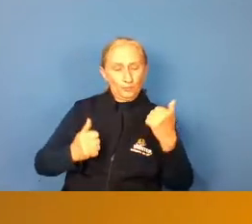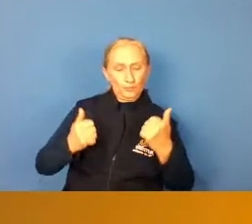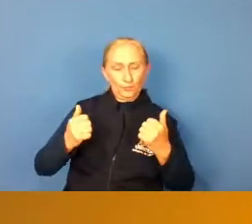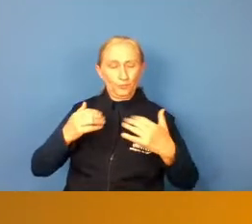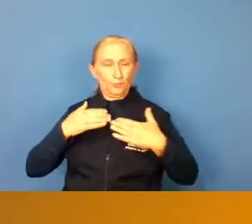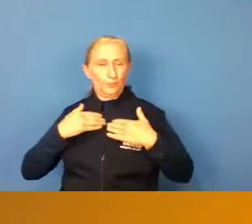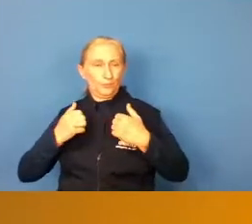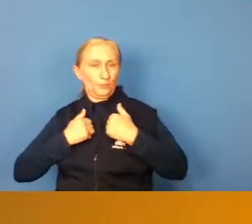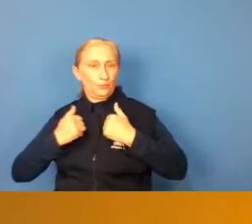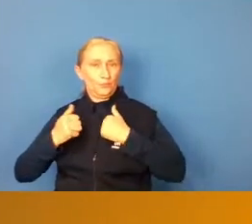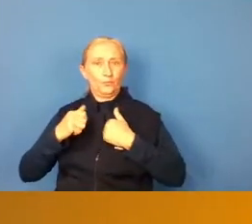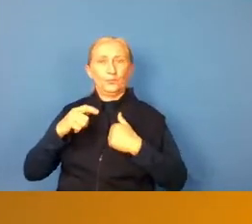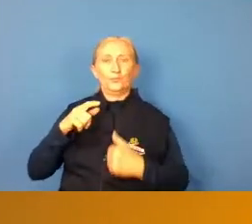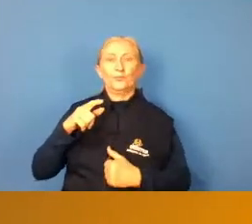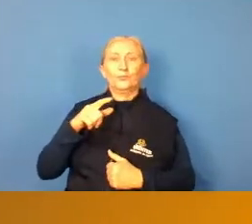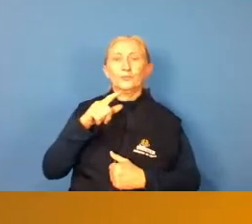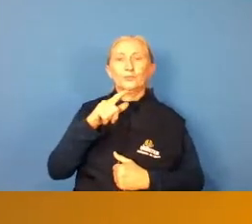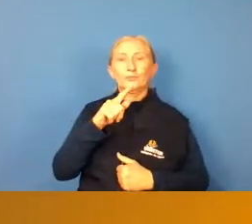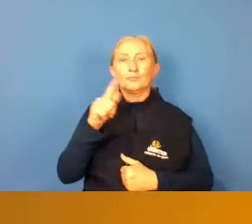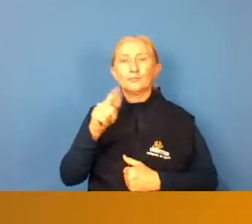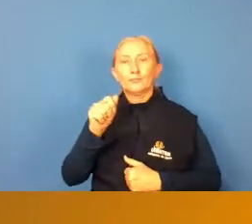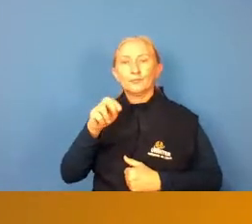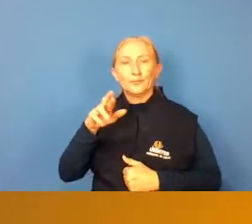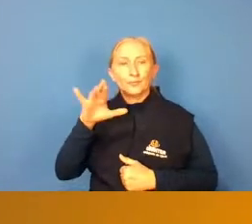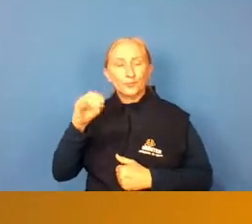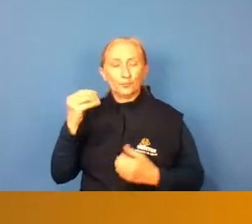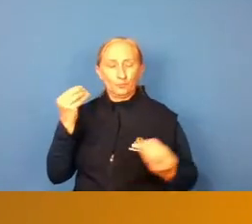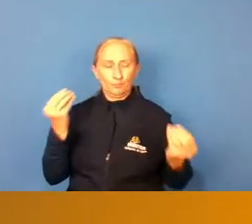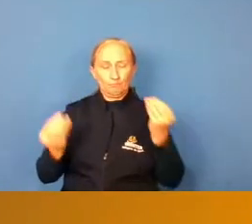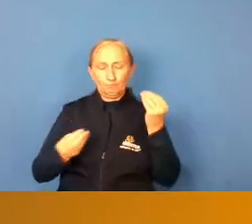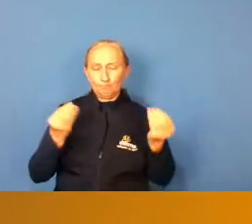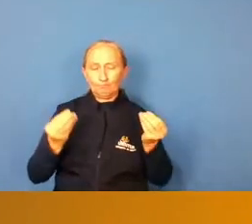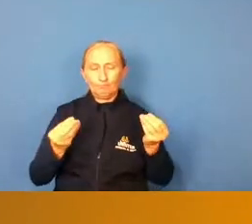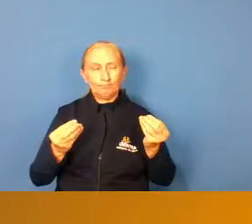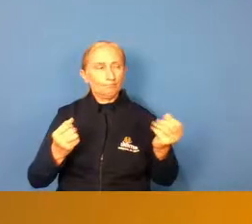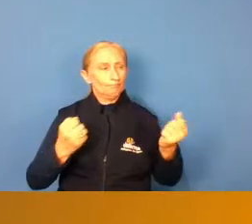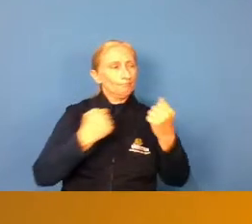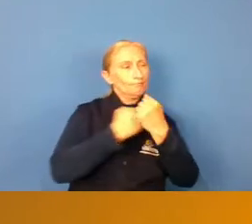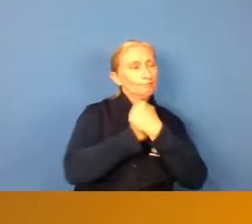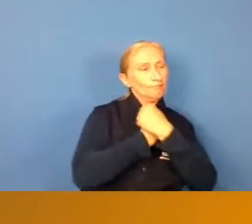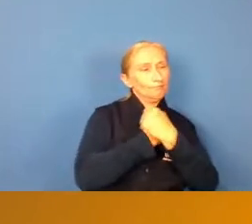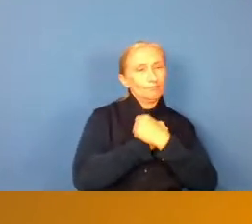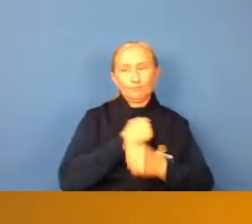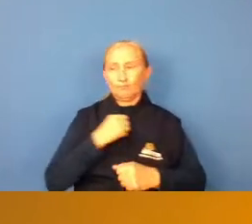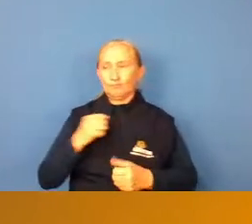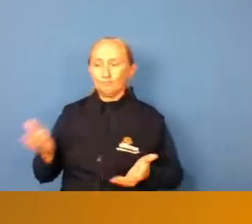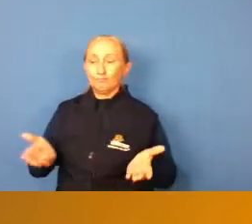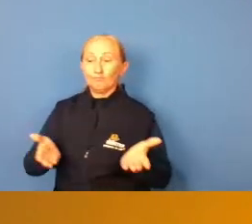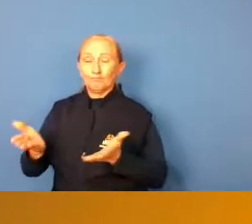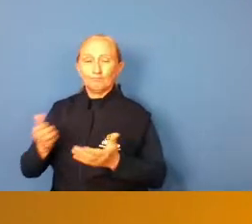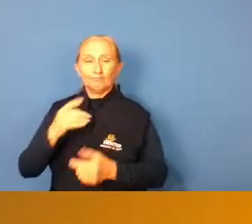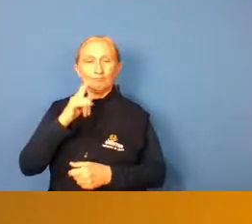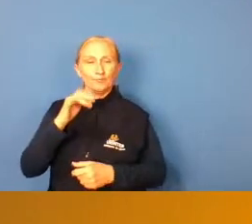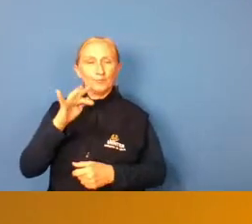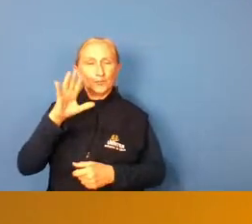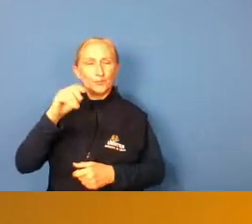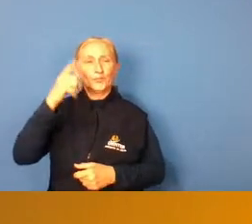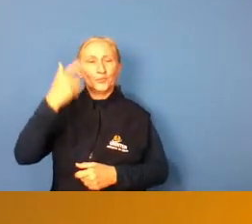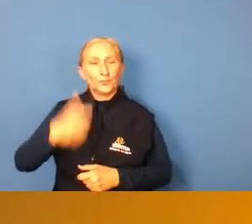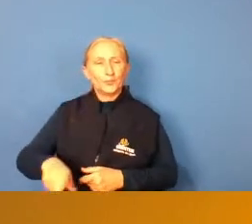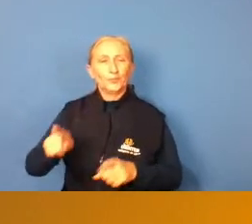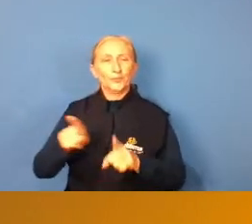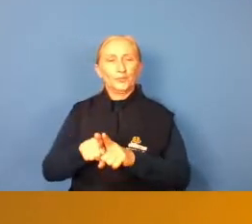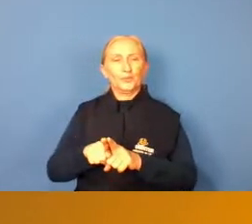isso isso era essa relação né de goleiros e zagueiros vou tentar até achar aqui novamente